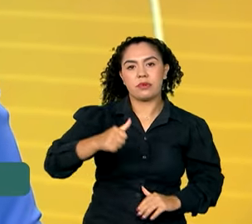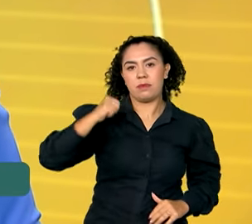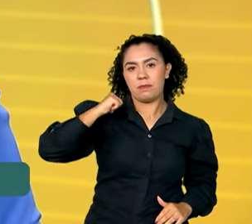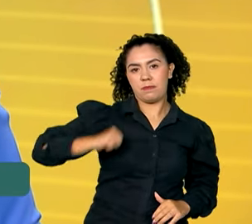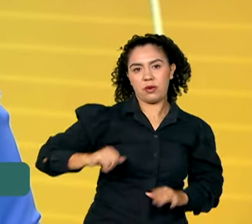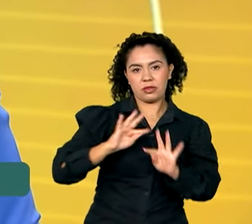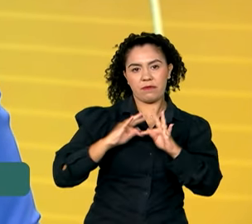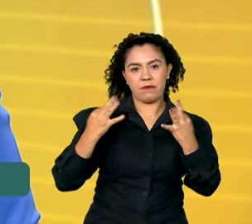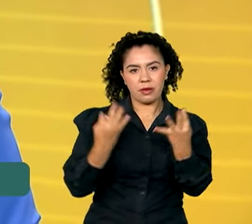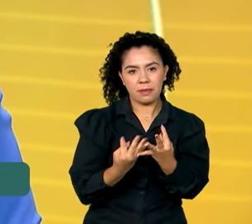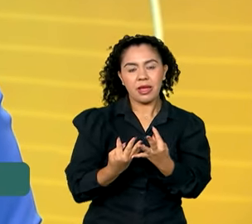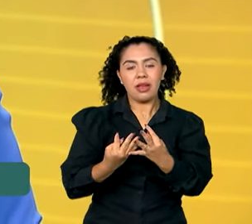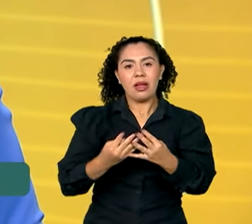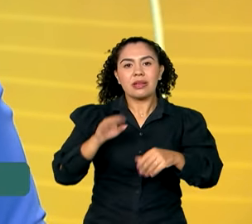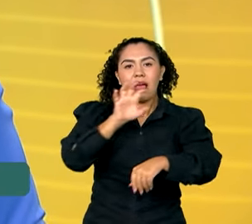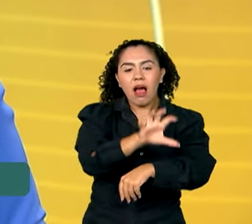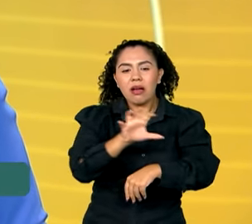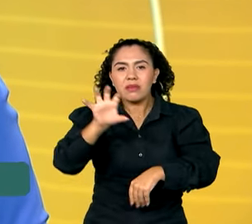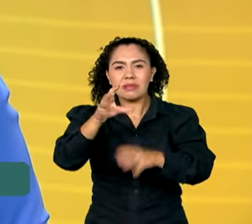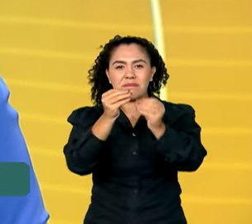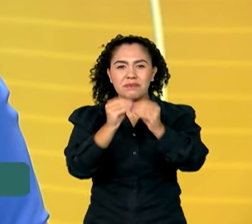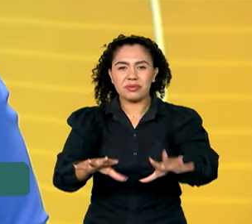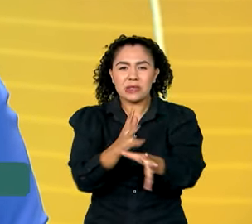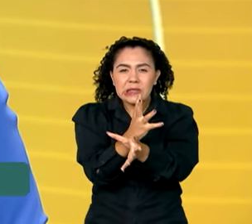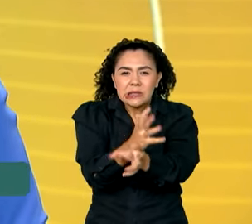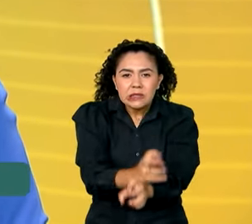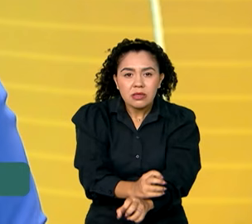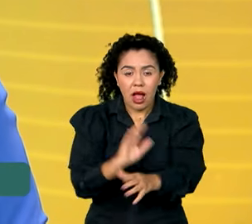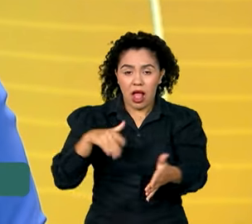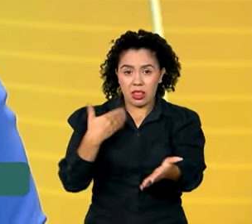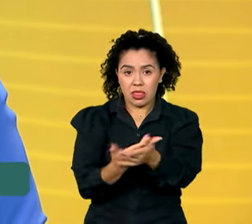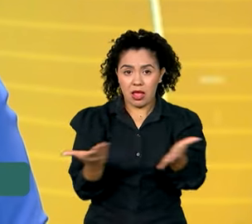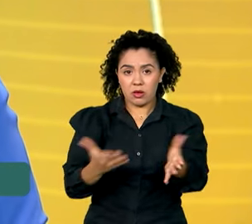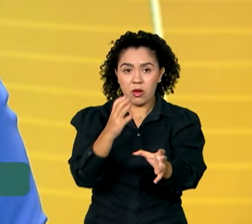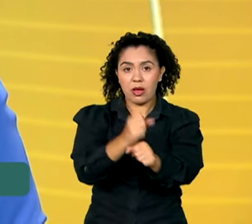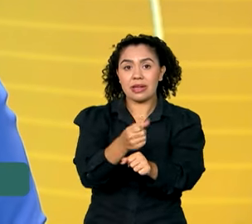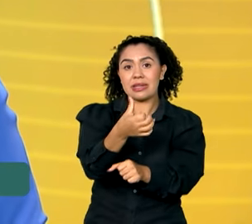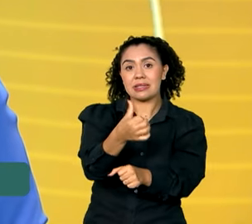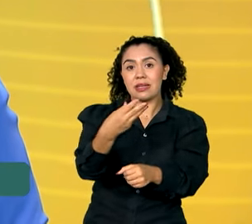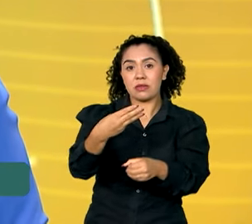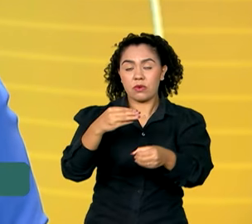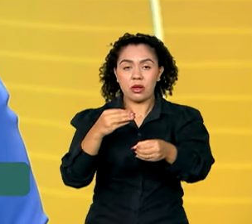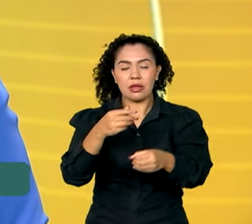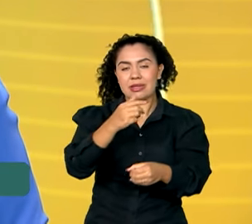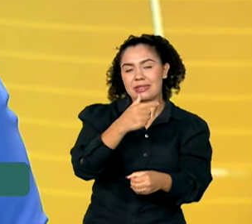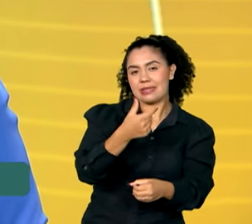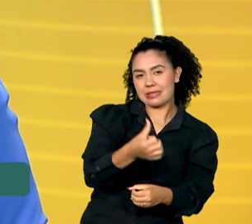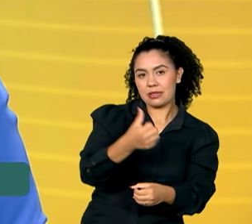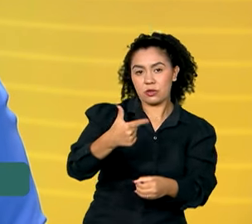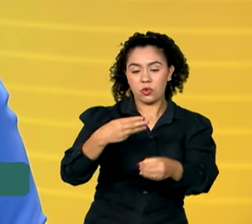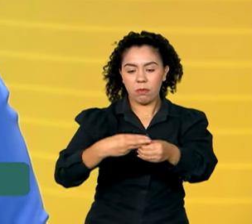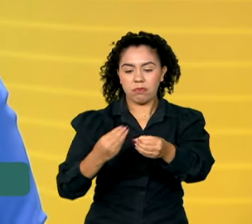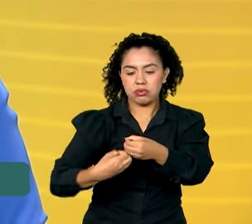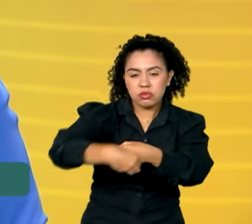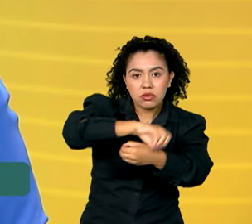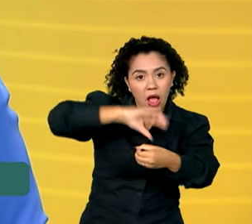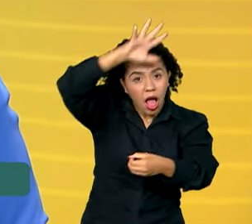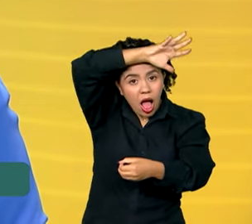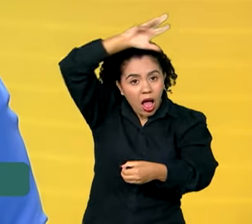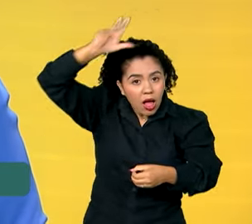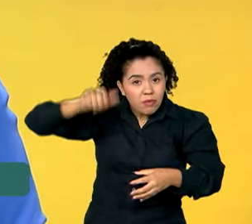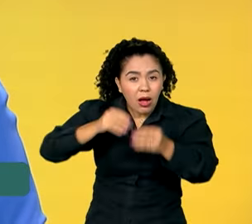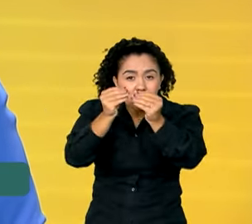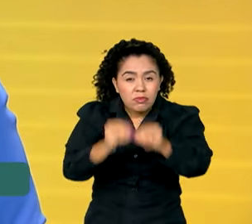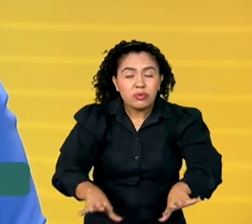regiões afetadas pela seca. Até o momento, 62 cidades do estado do Amazonas decretaram emergência devido à